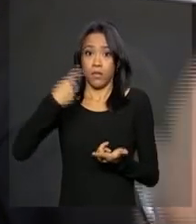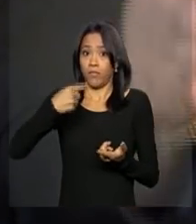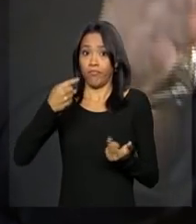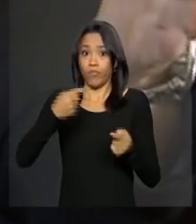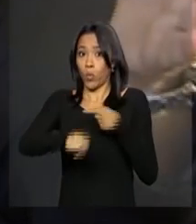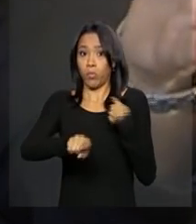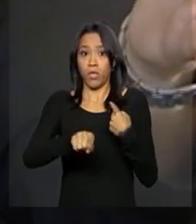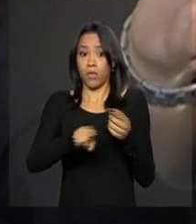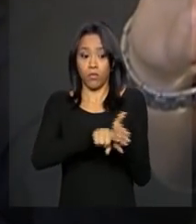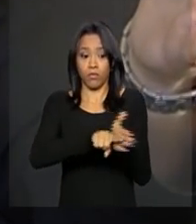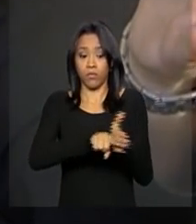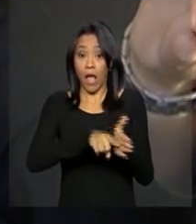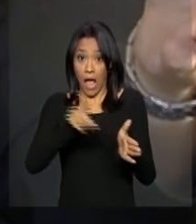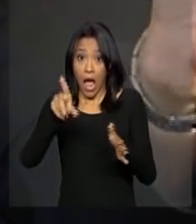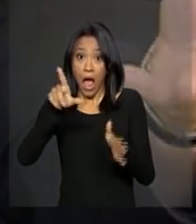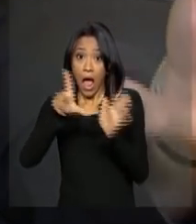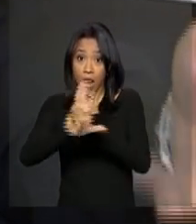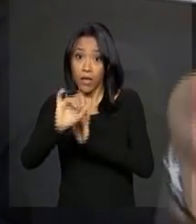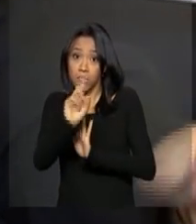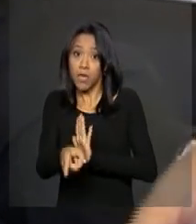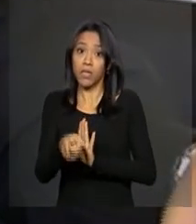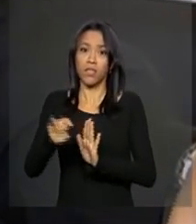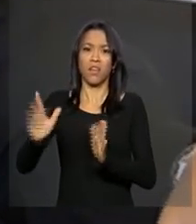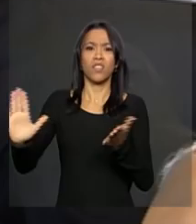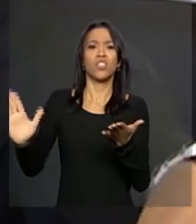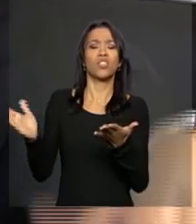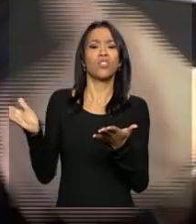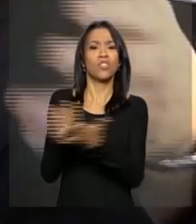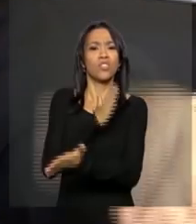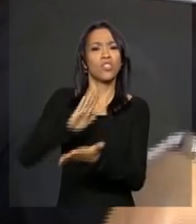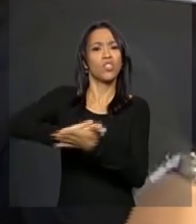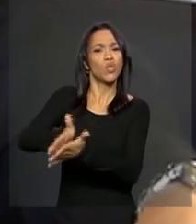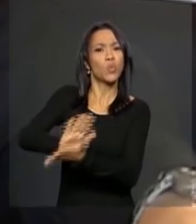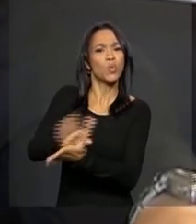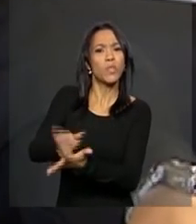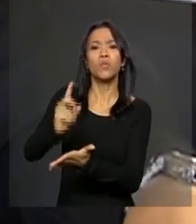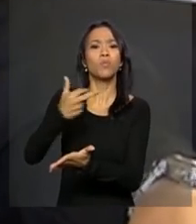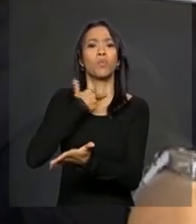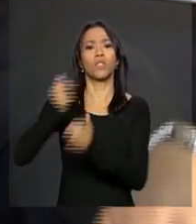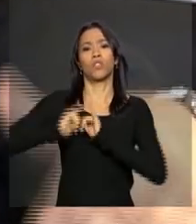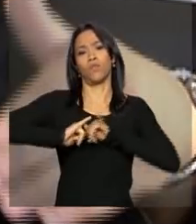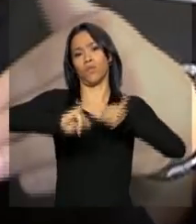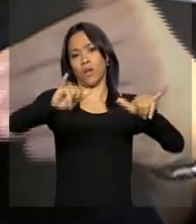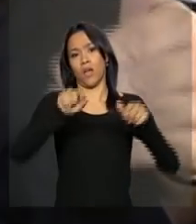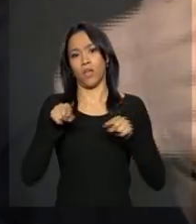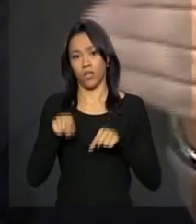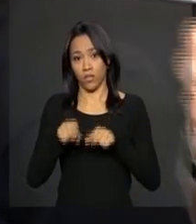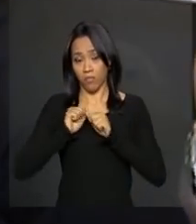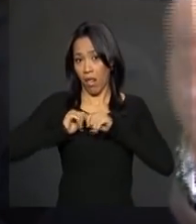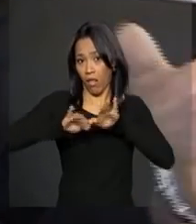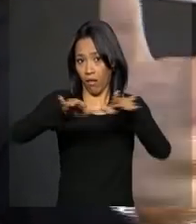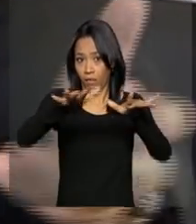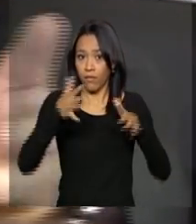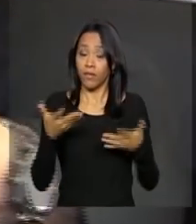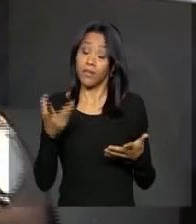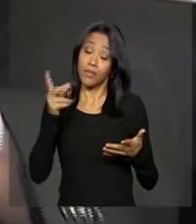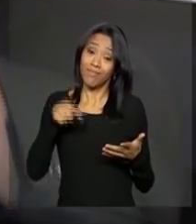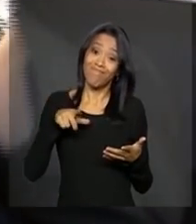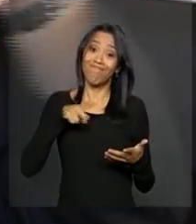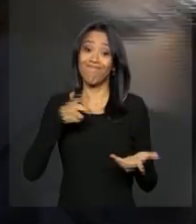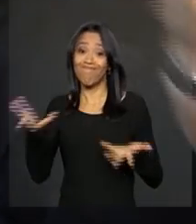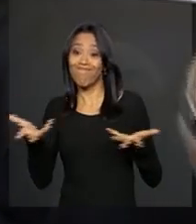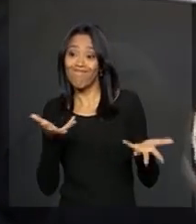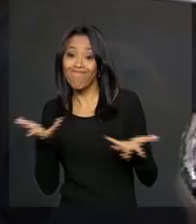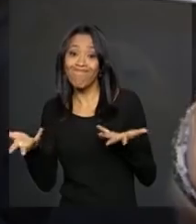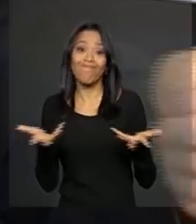investigação quando a lei manda destruir esse tipo de grampo e não divulgar. Então, quer dizer, há um tratamento, a criação de um ambiente,